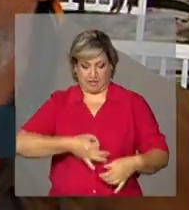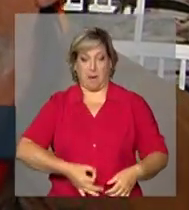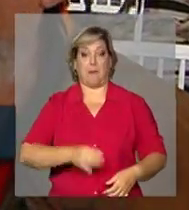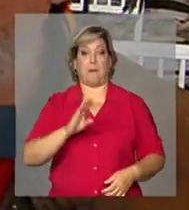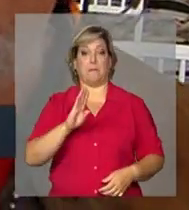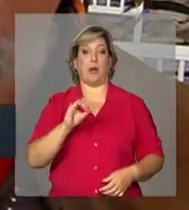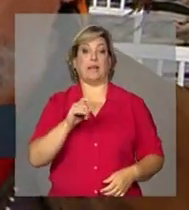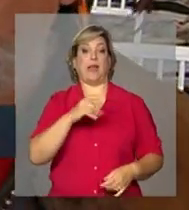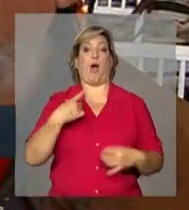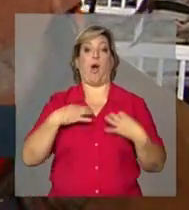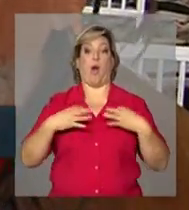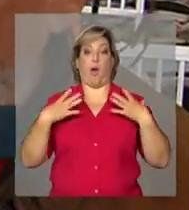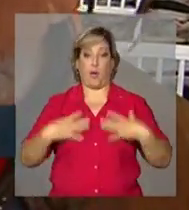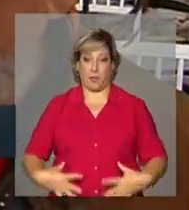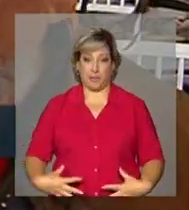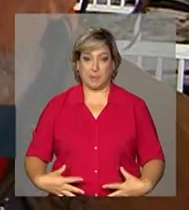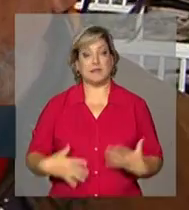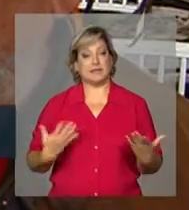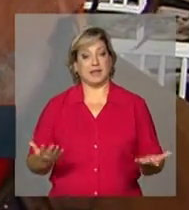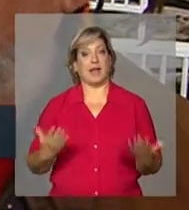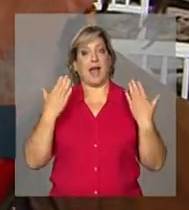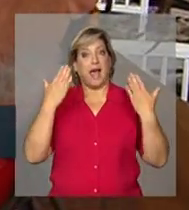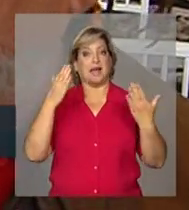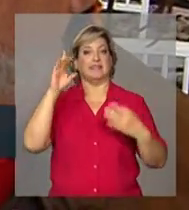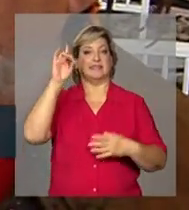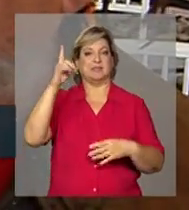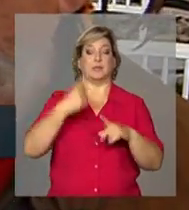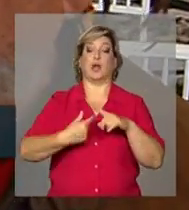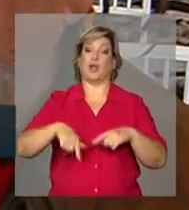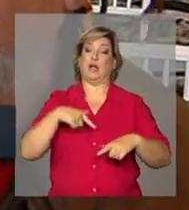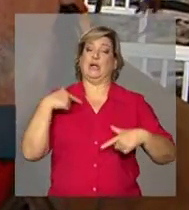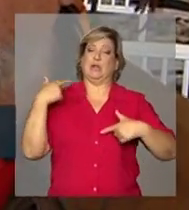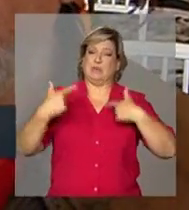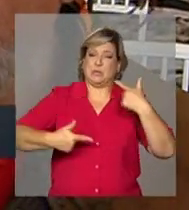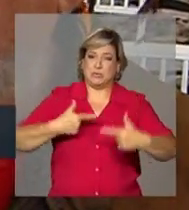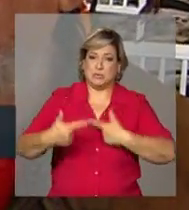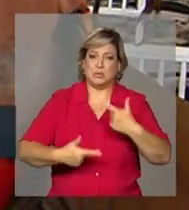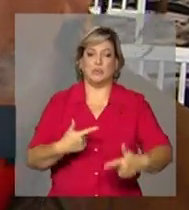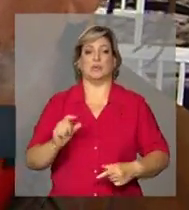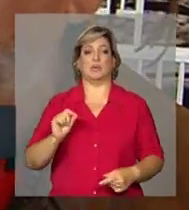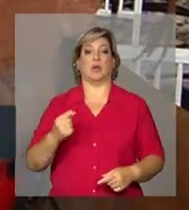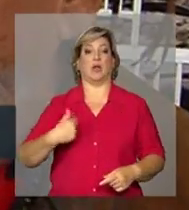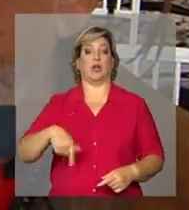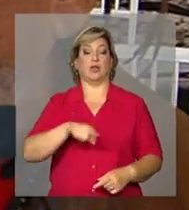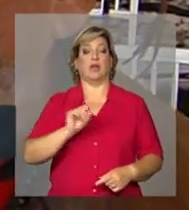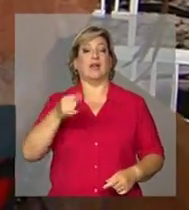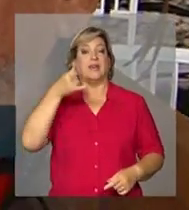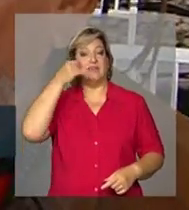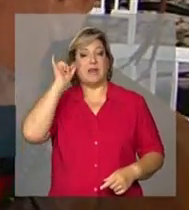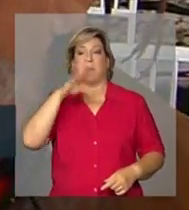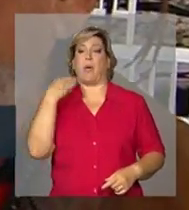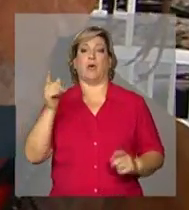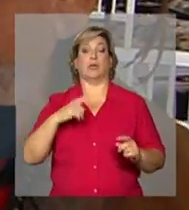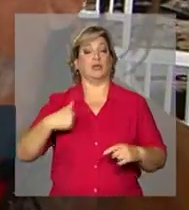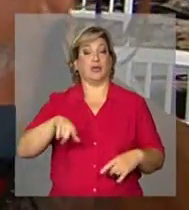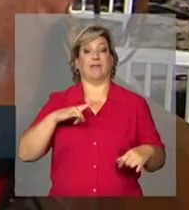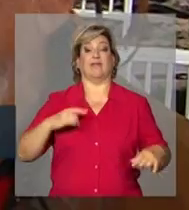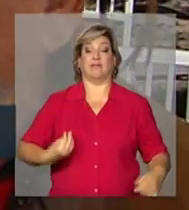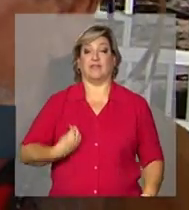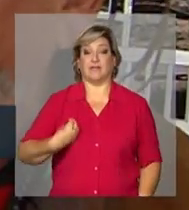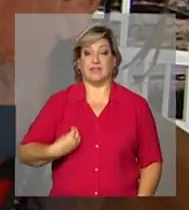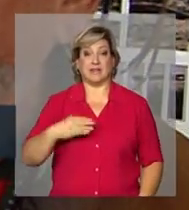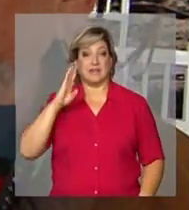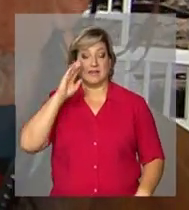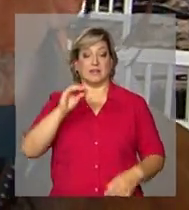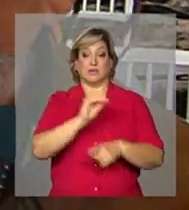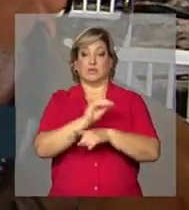Graças a Deus. É por isso que nós estamos lutando, para nós não deixar a nossa criação se acabar. Porque nós sobrevivemos, abaixo de Deus, da